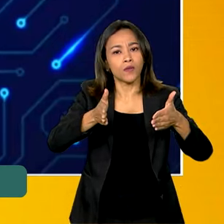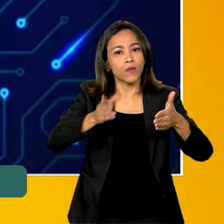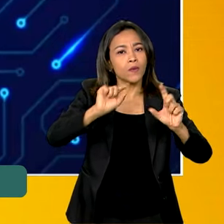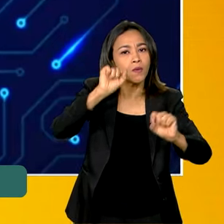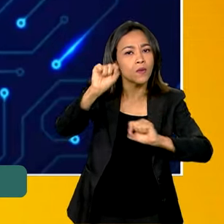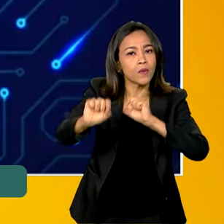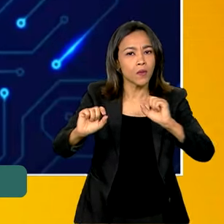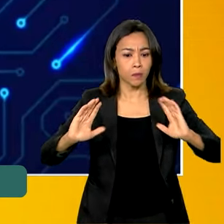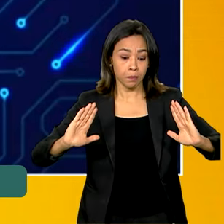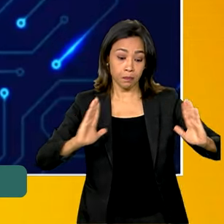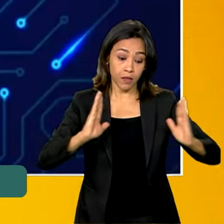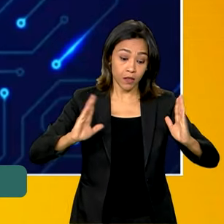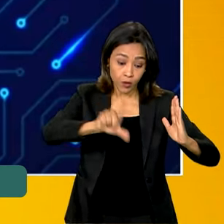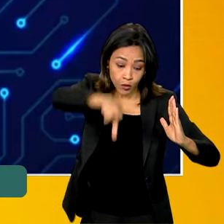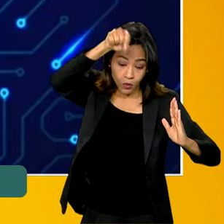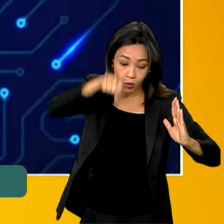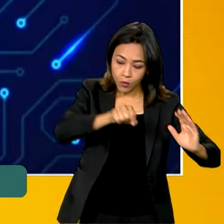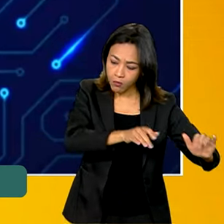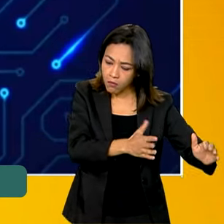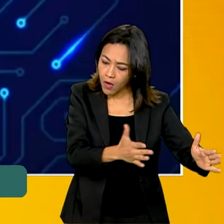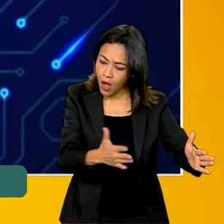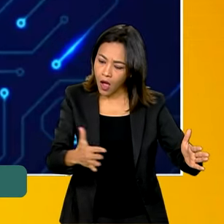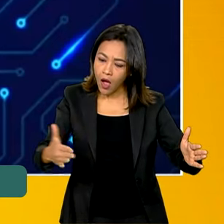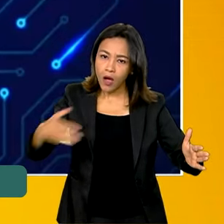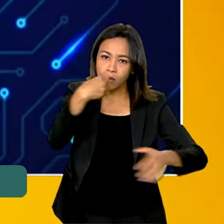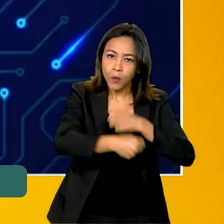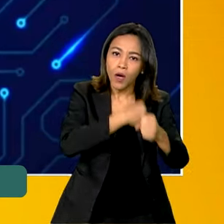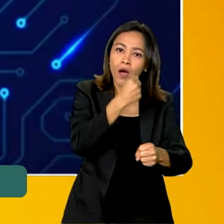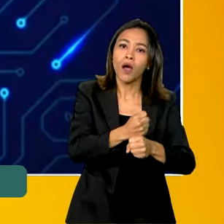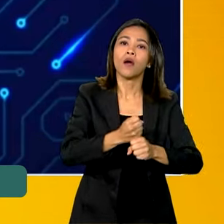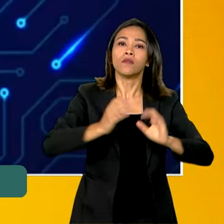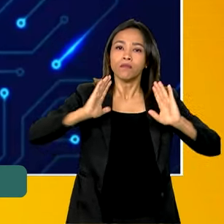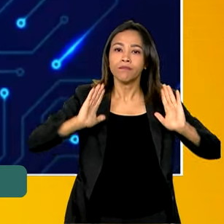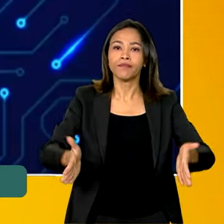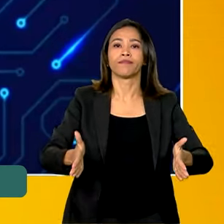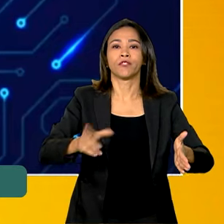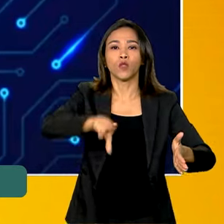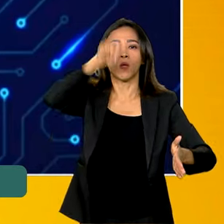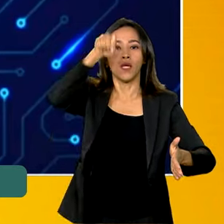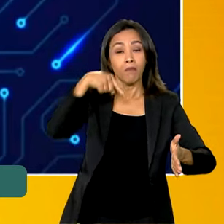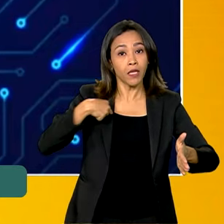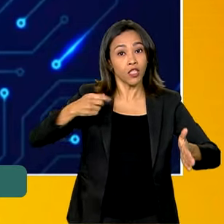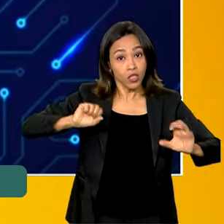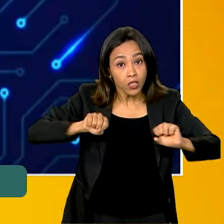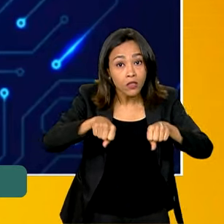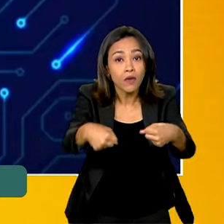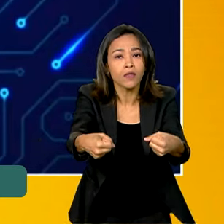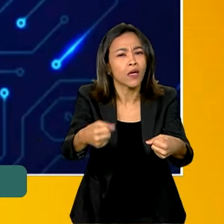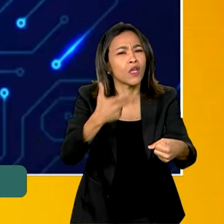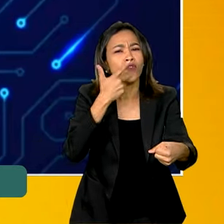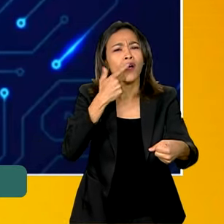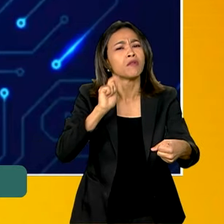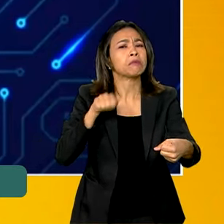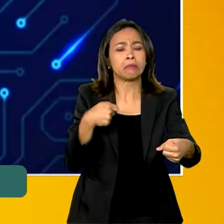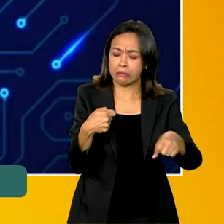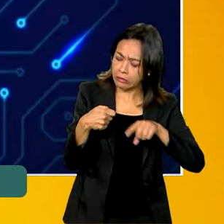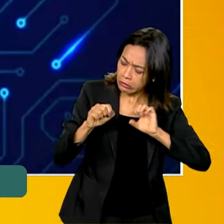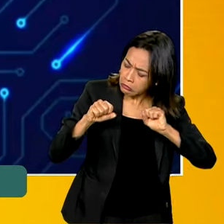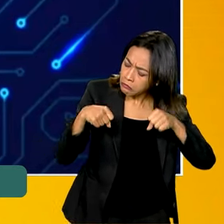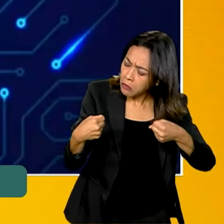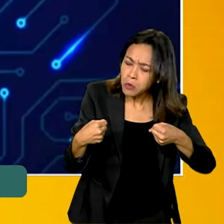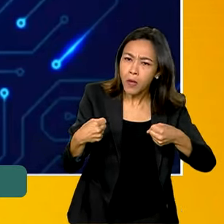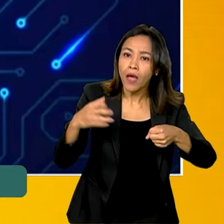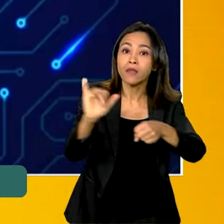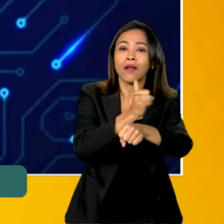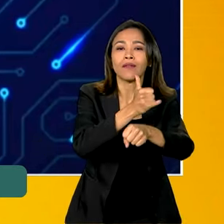período do ano para que a gente concentre esforços. E aí, quando eu falo de esforços, eu estou falando de estratégia de